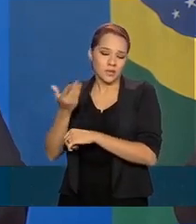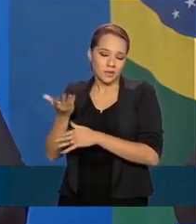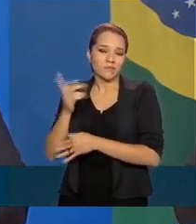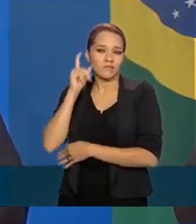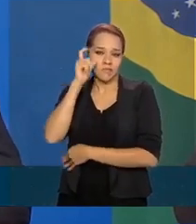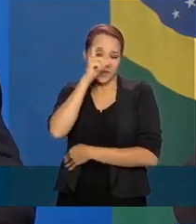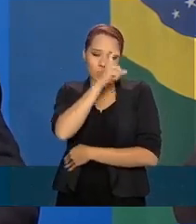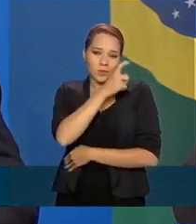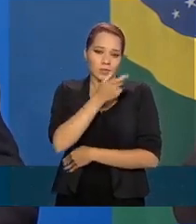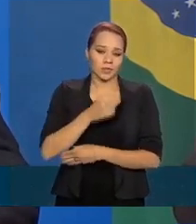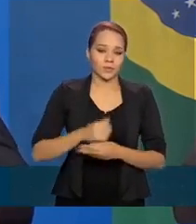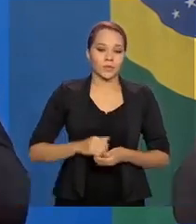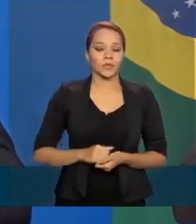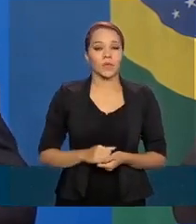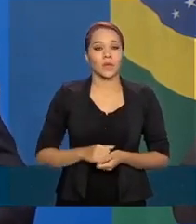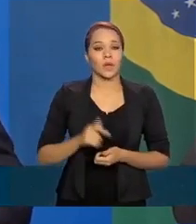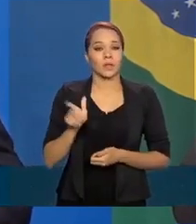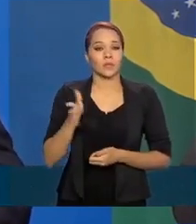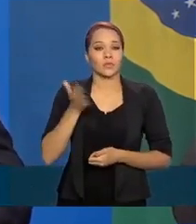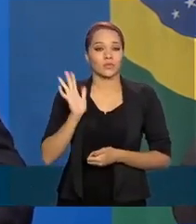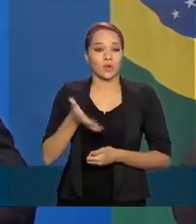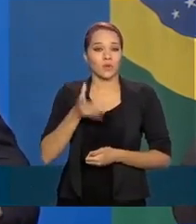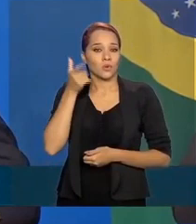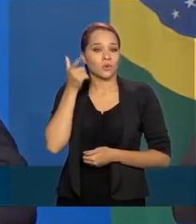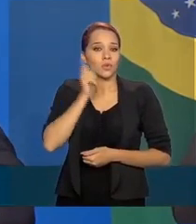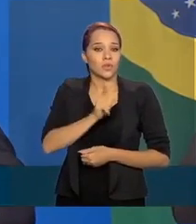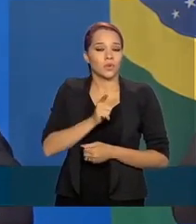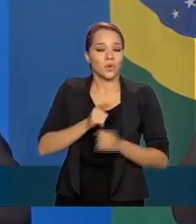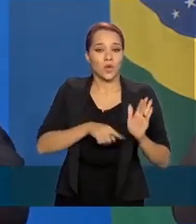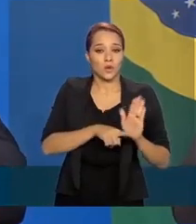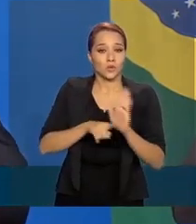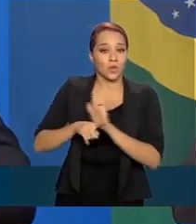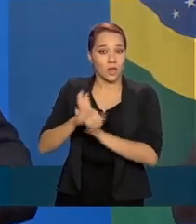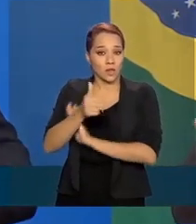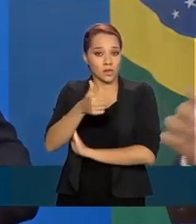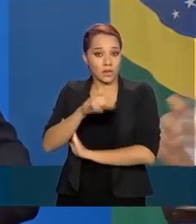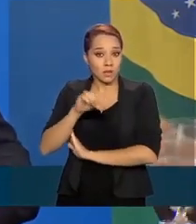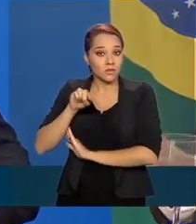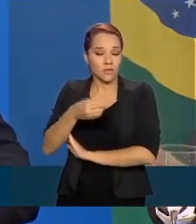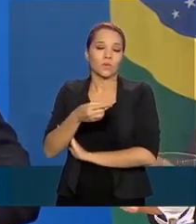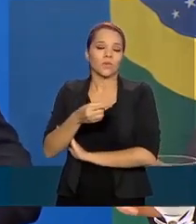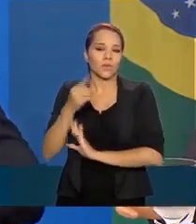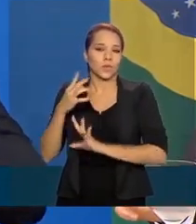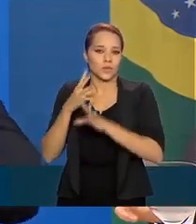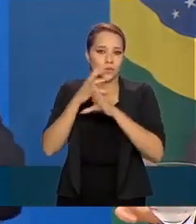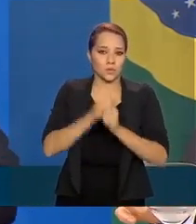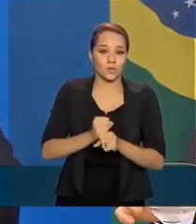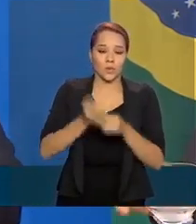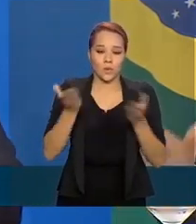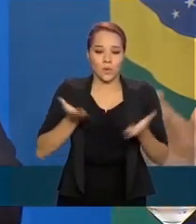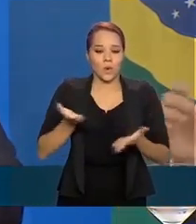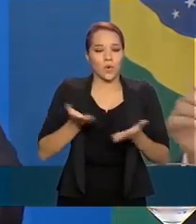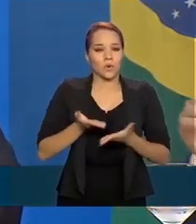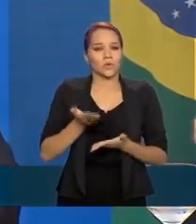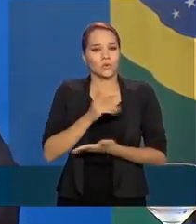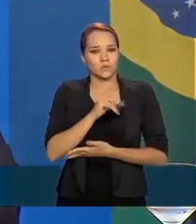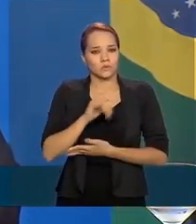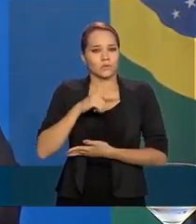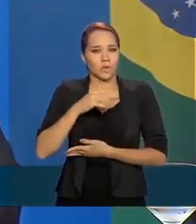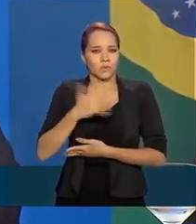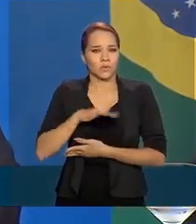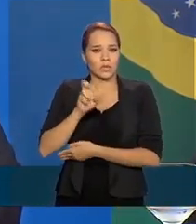Desses, já conseguimos ajudar na repatriação de 10 mil e calculamos hoje que ainda há